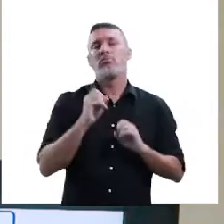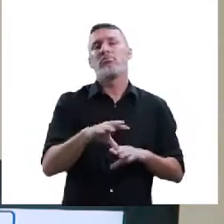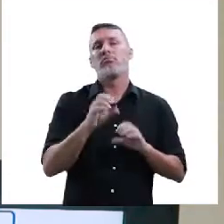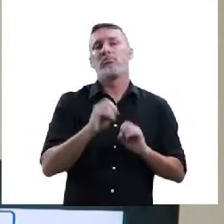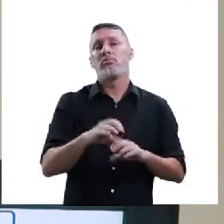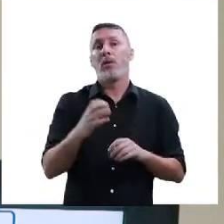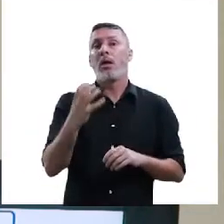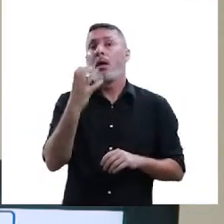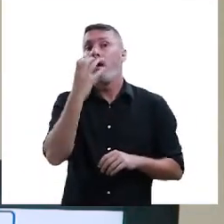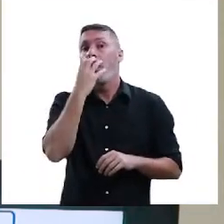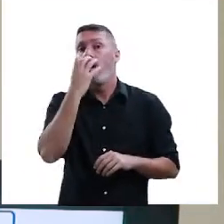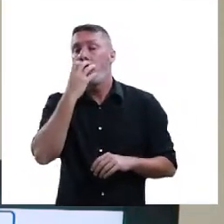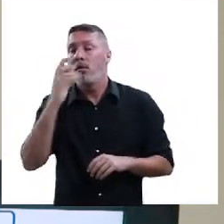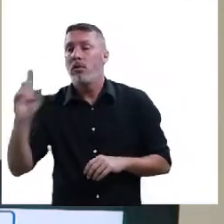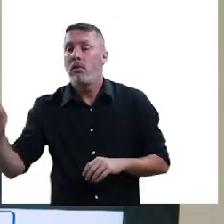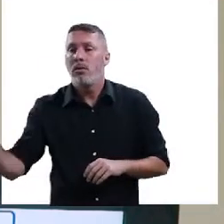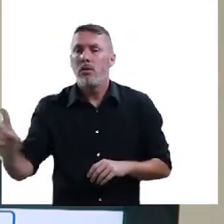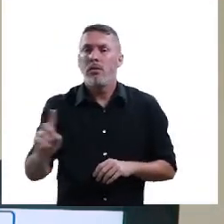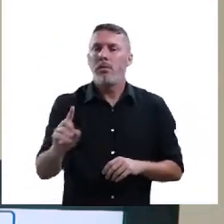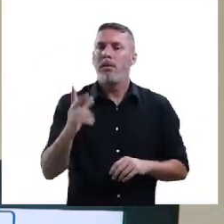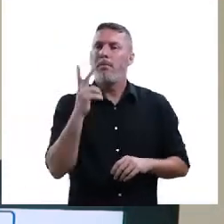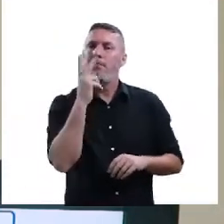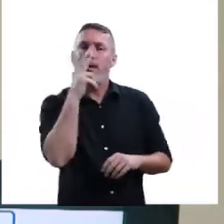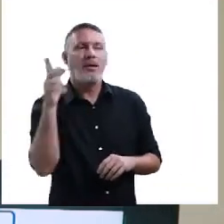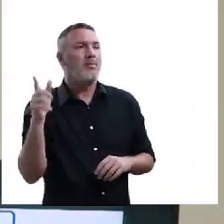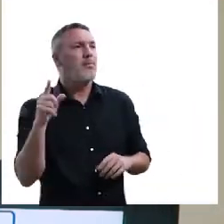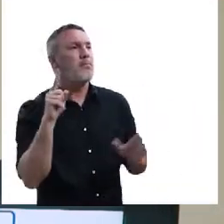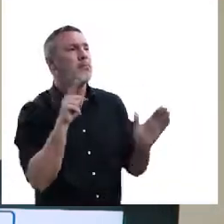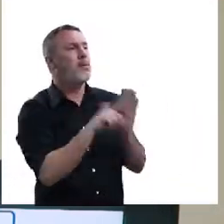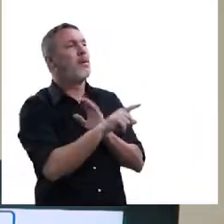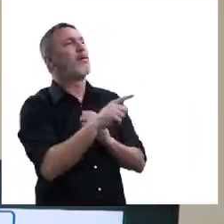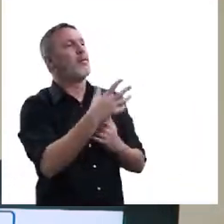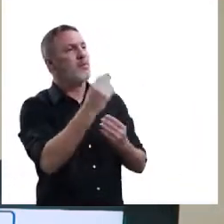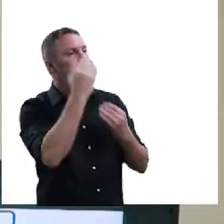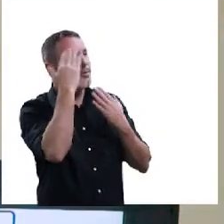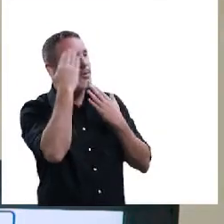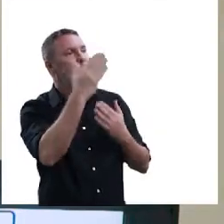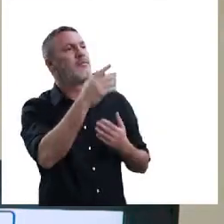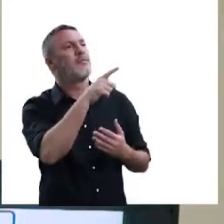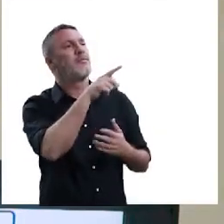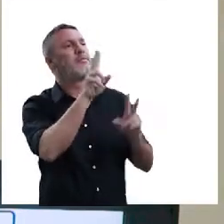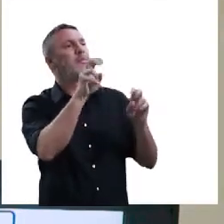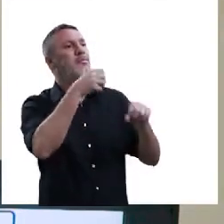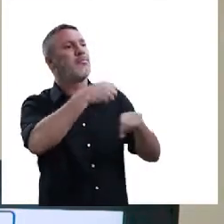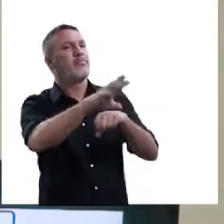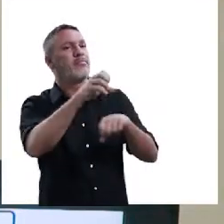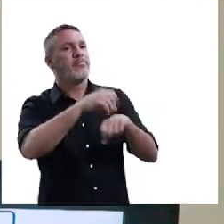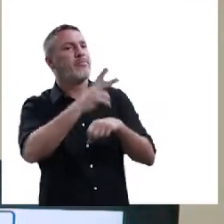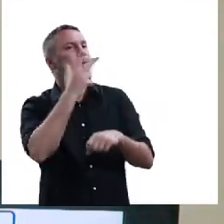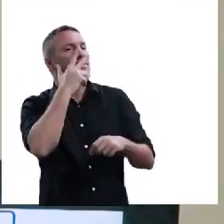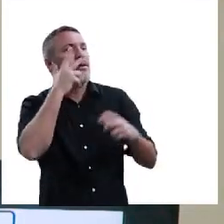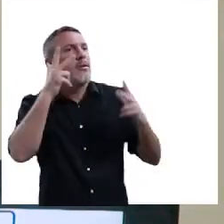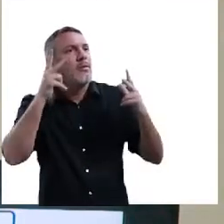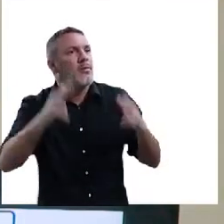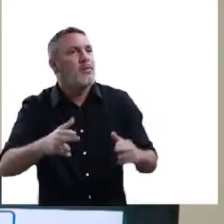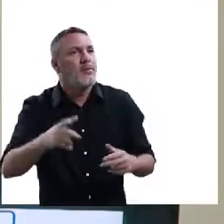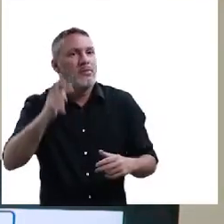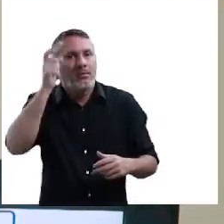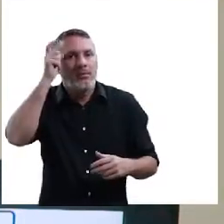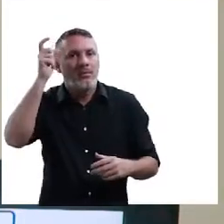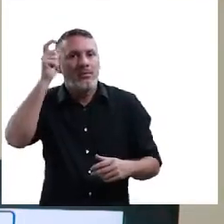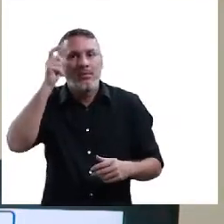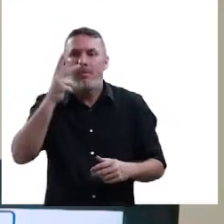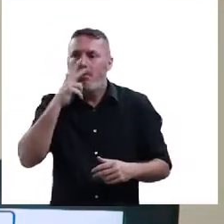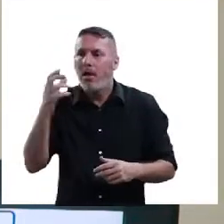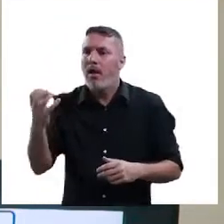trabalhando esse tema e aquela cachorra apareceu, é como se ela falasse assim, professor Werling, muito obrigado, porque eu tenho amigos